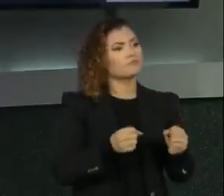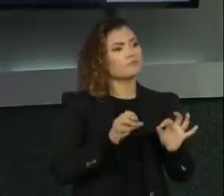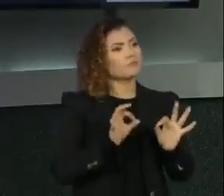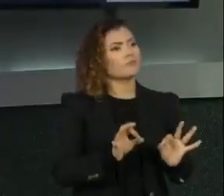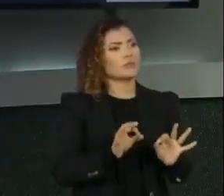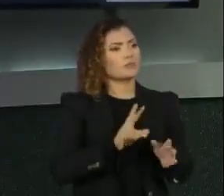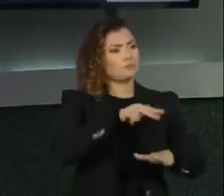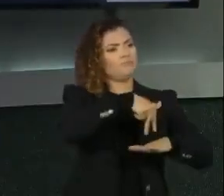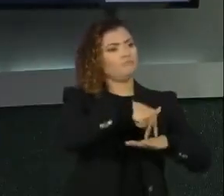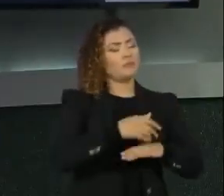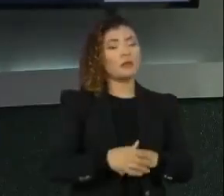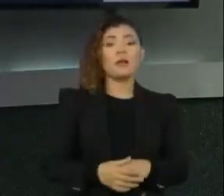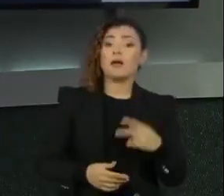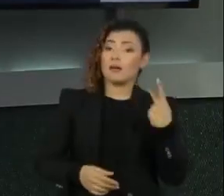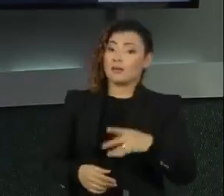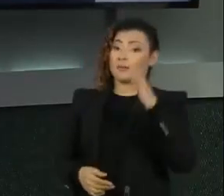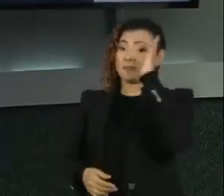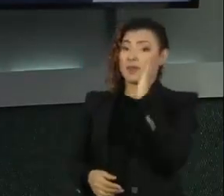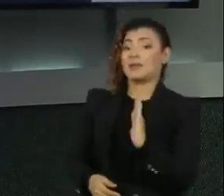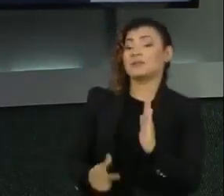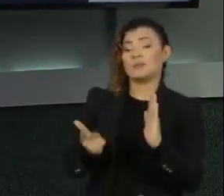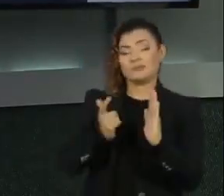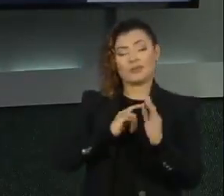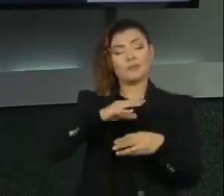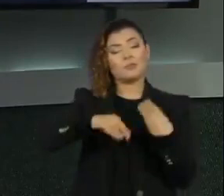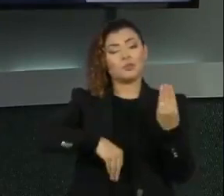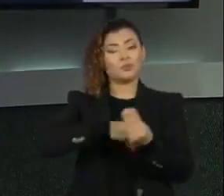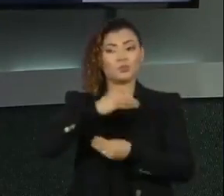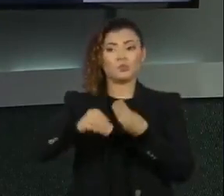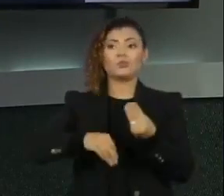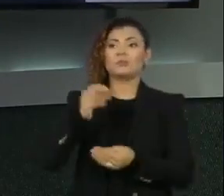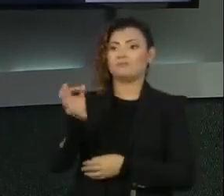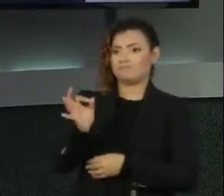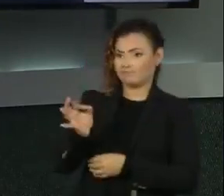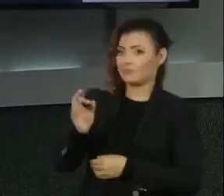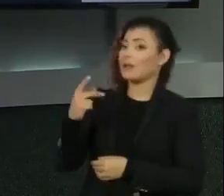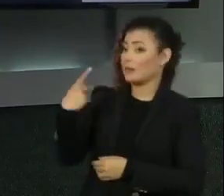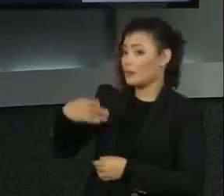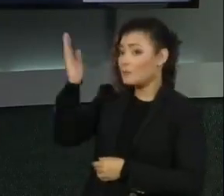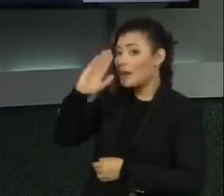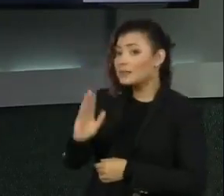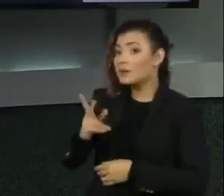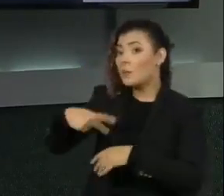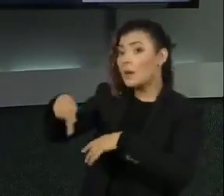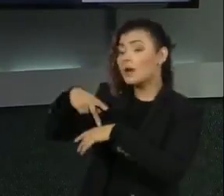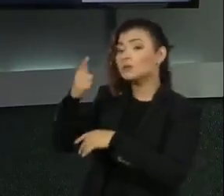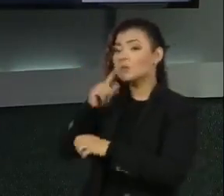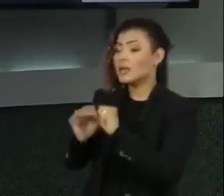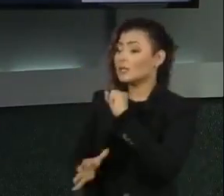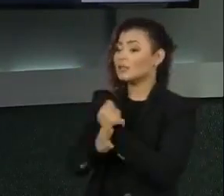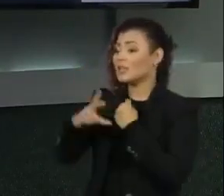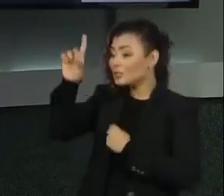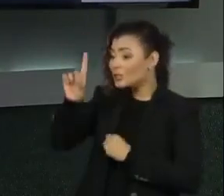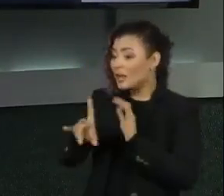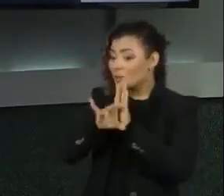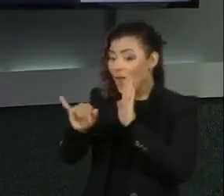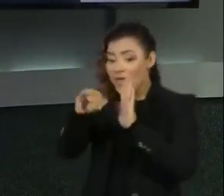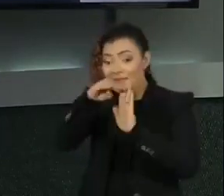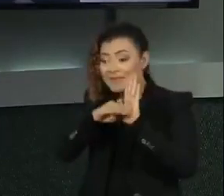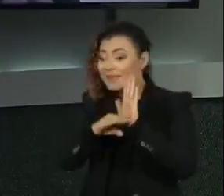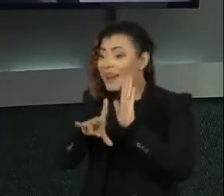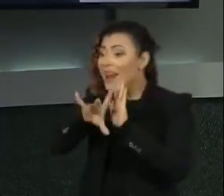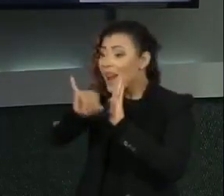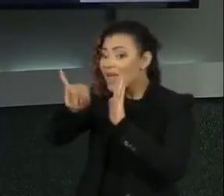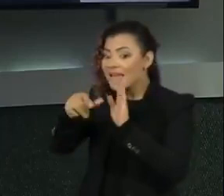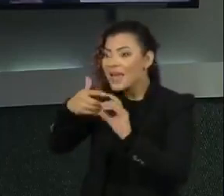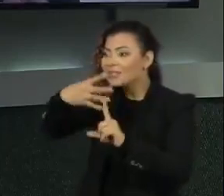dúvida, Joyce. Porque o Brasil tem esse paradoxo, essa contradição. É um dos países que mais assegura os direitos LGBTs e também é um